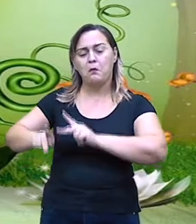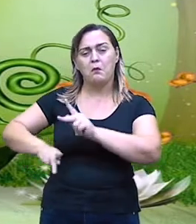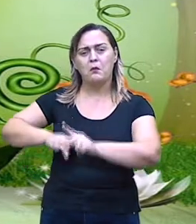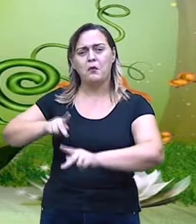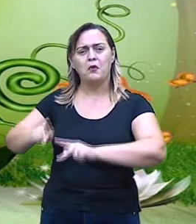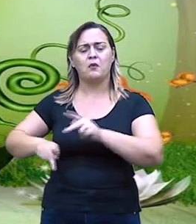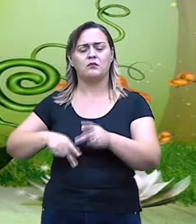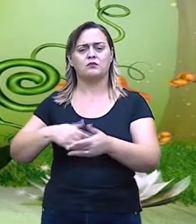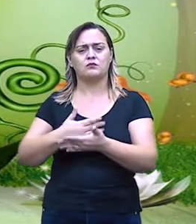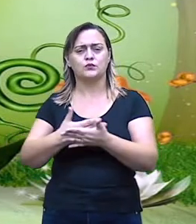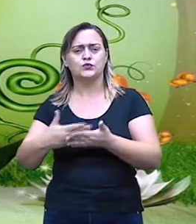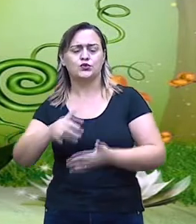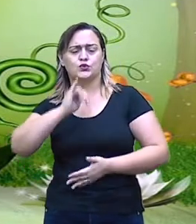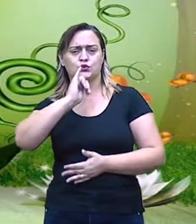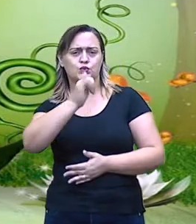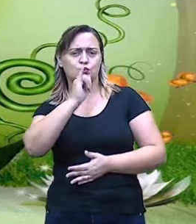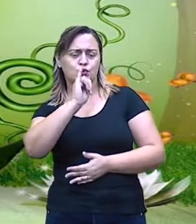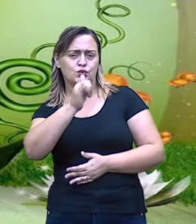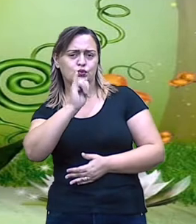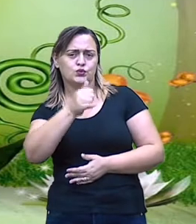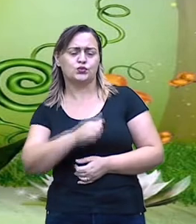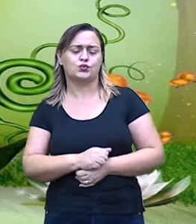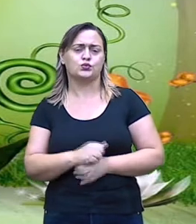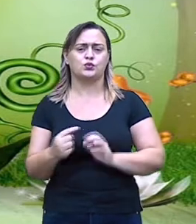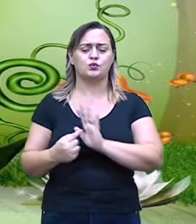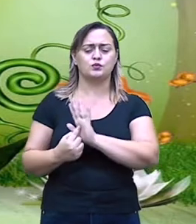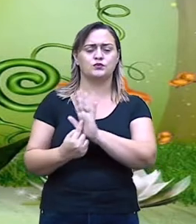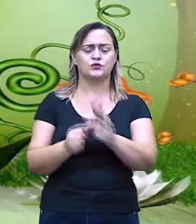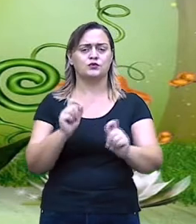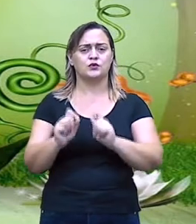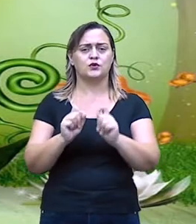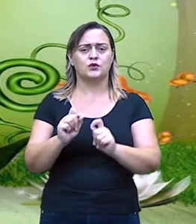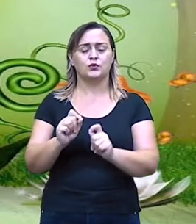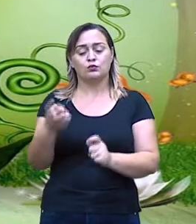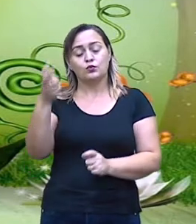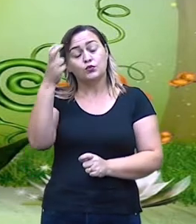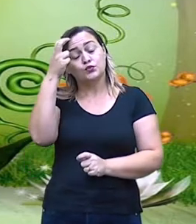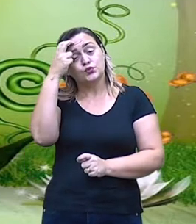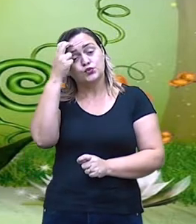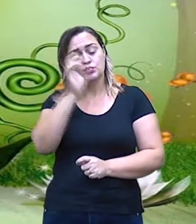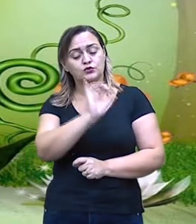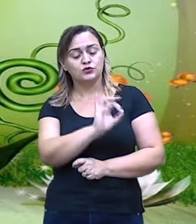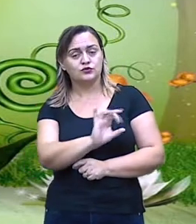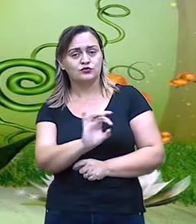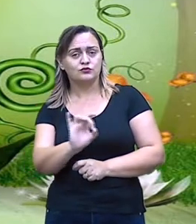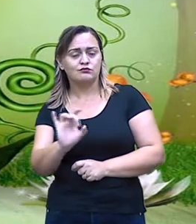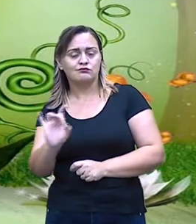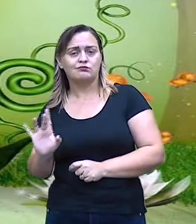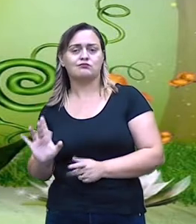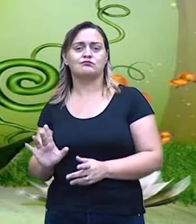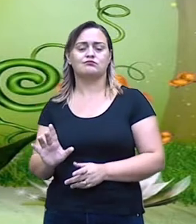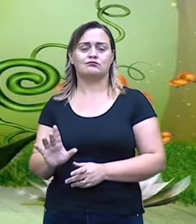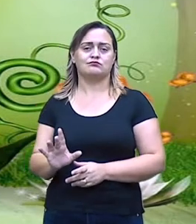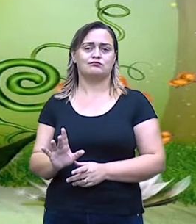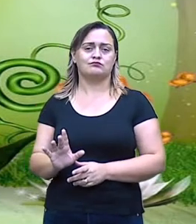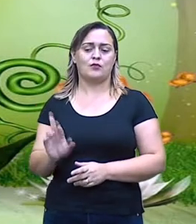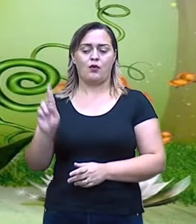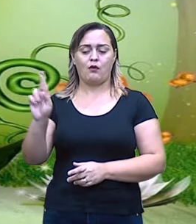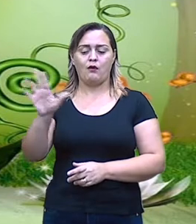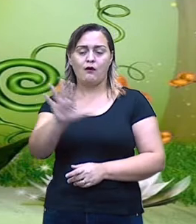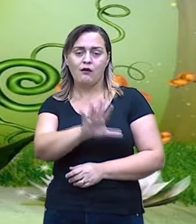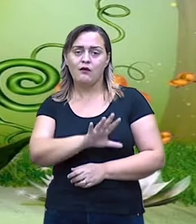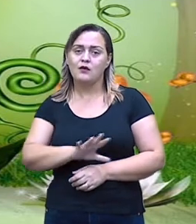narrativo e até os costumes aí, né? A prática, né? De cada região. Algumas encantam.